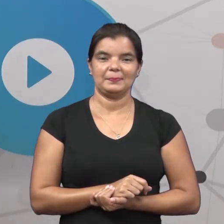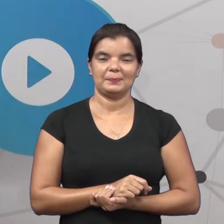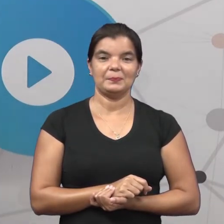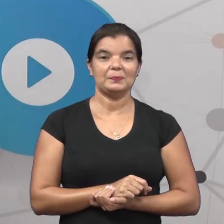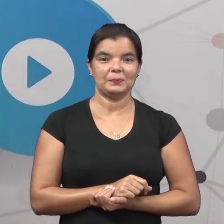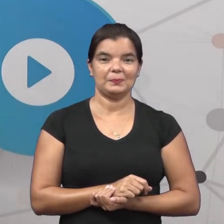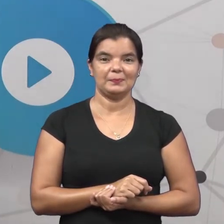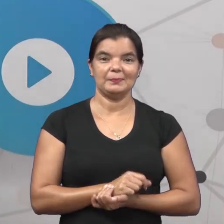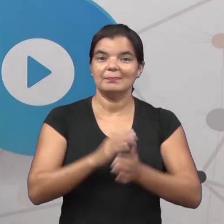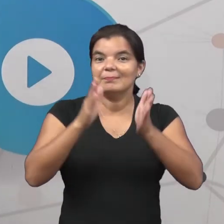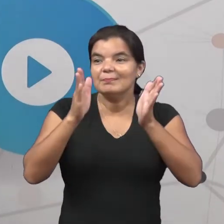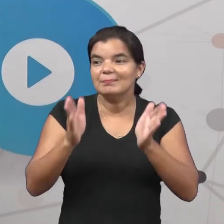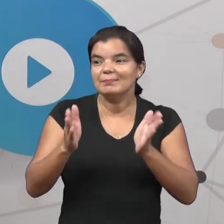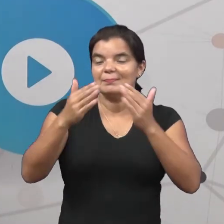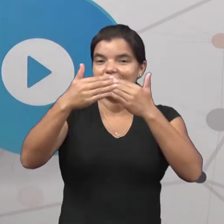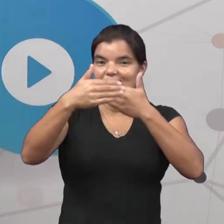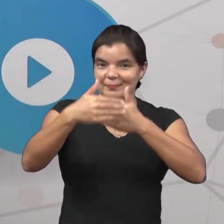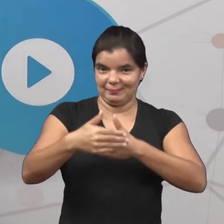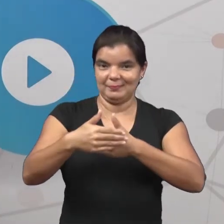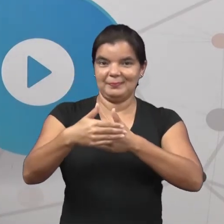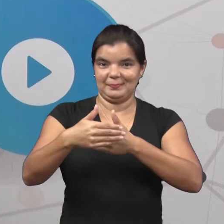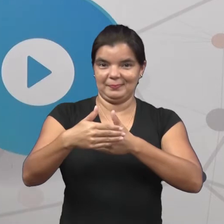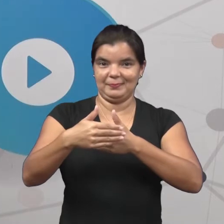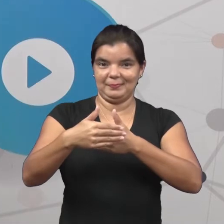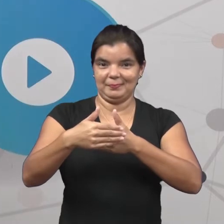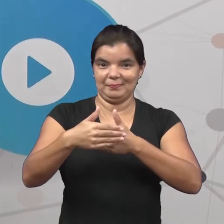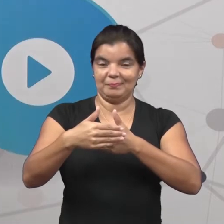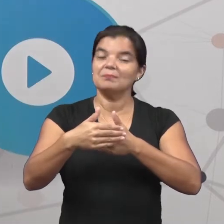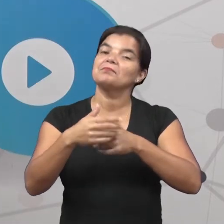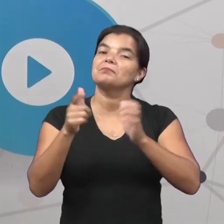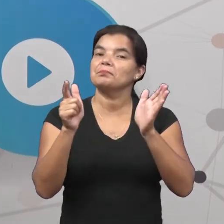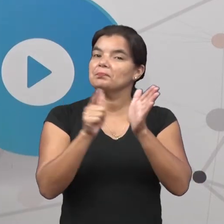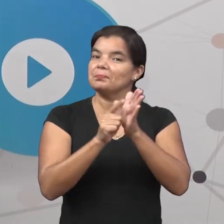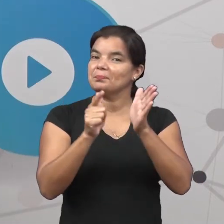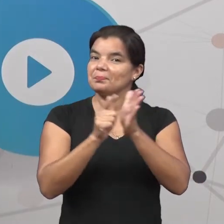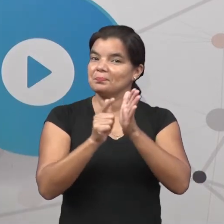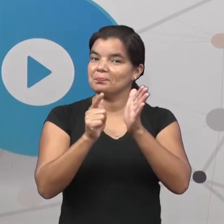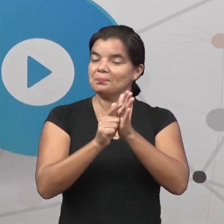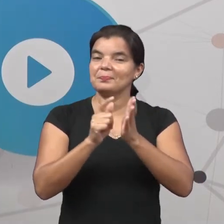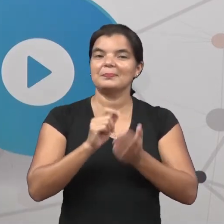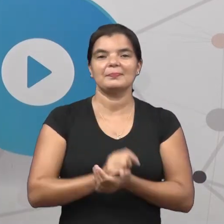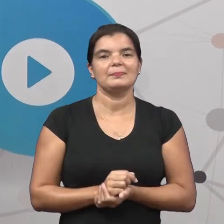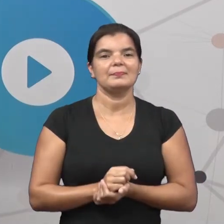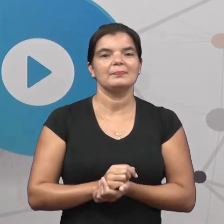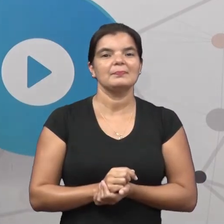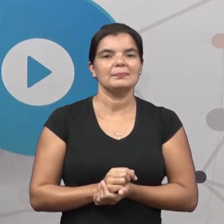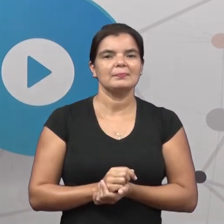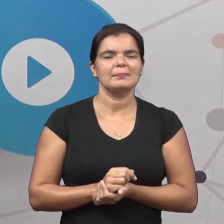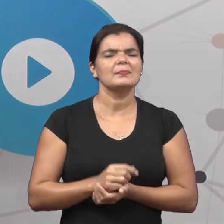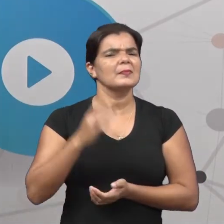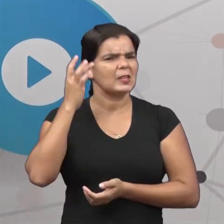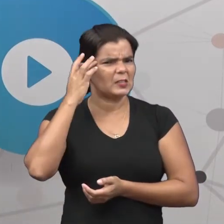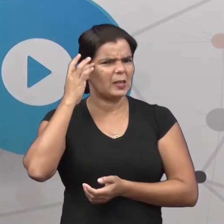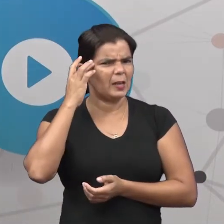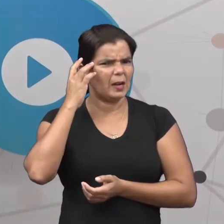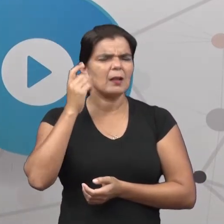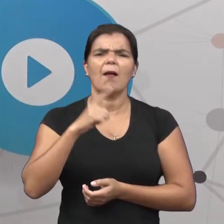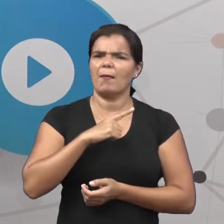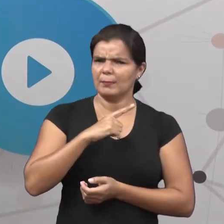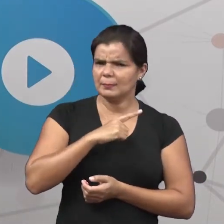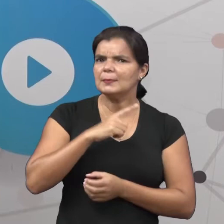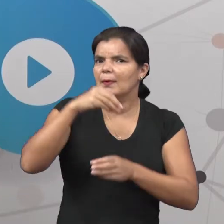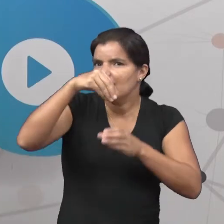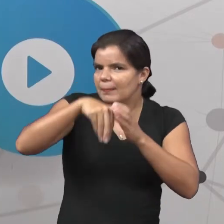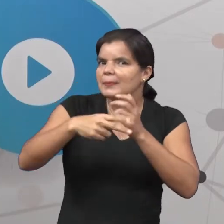Uma caixa de papelão. Além da caixa, será que há mais alguma coisa?